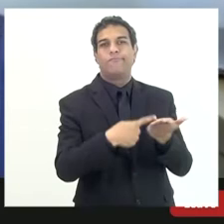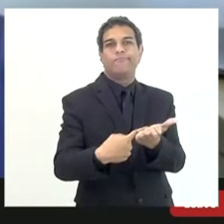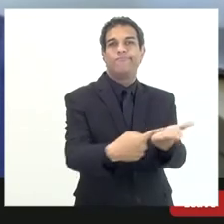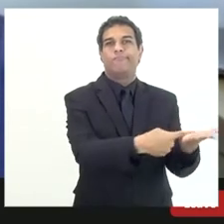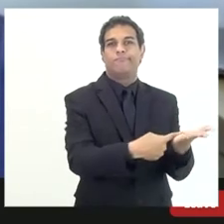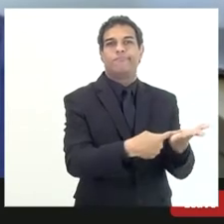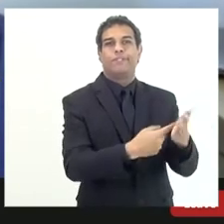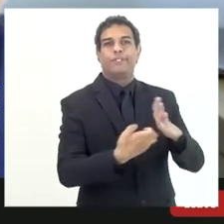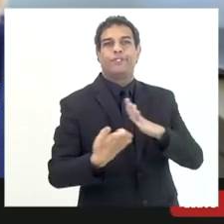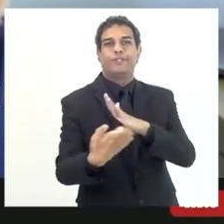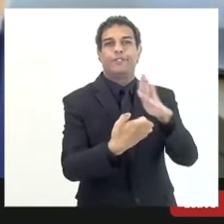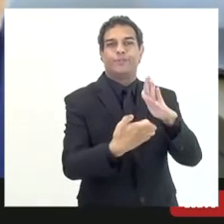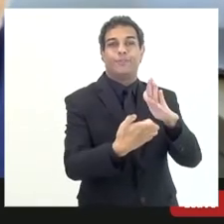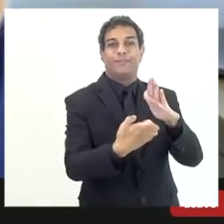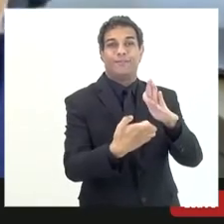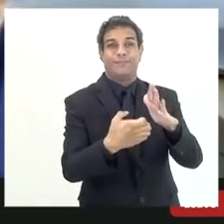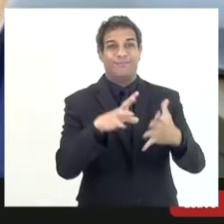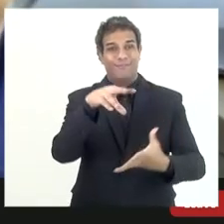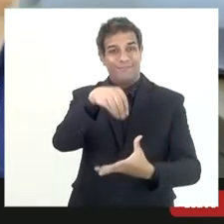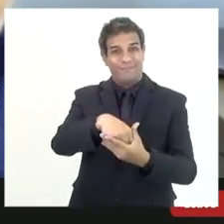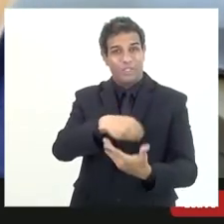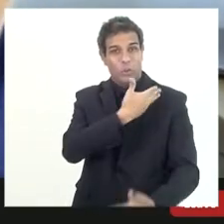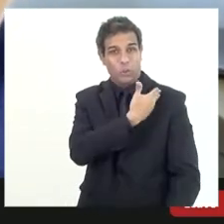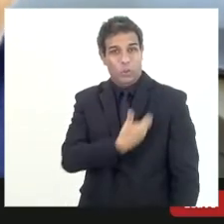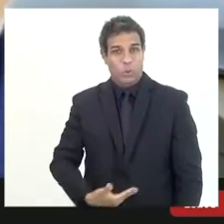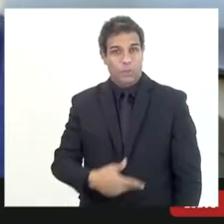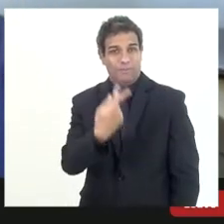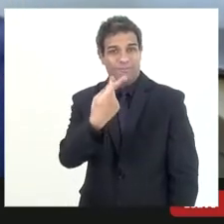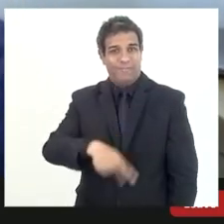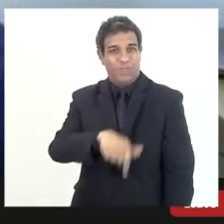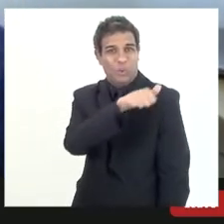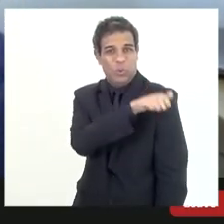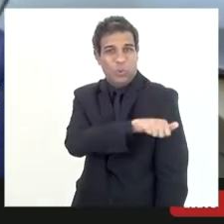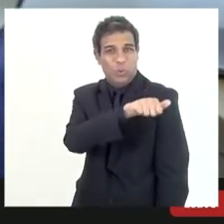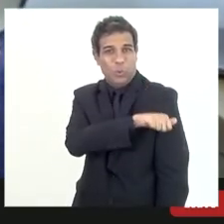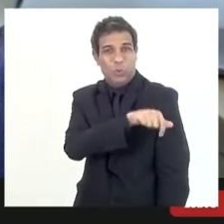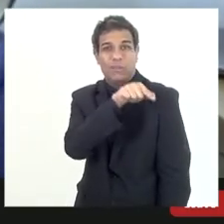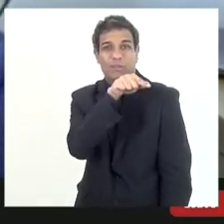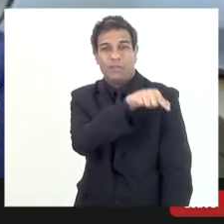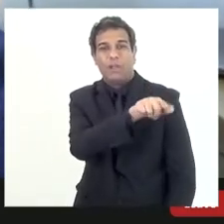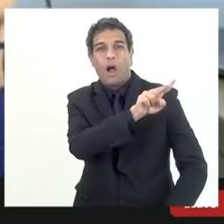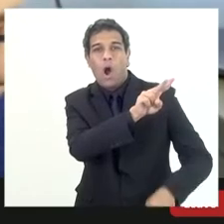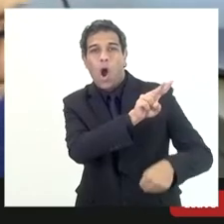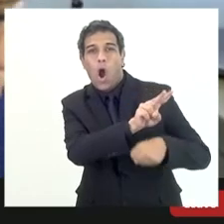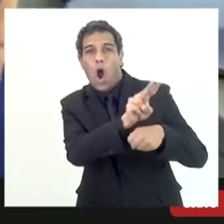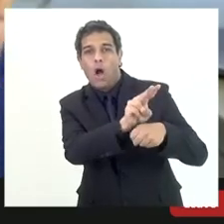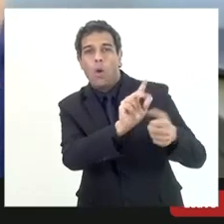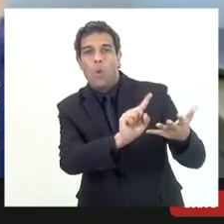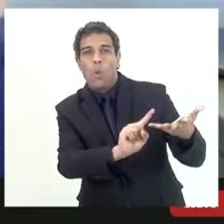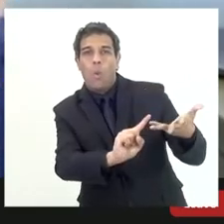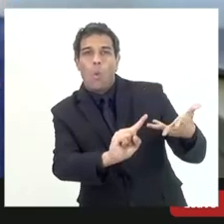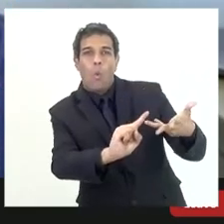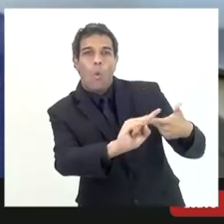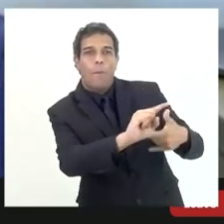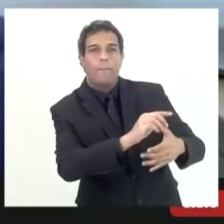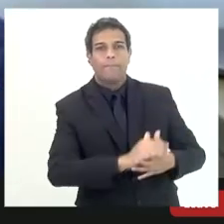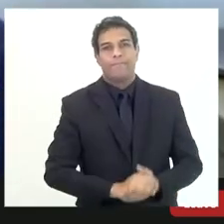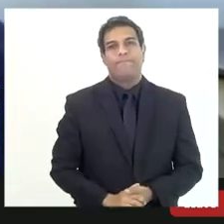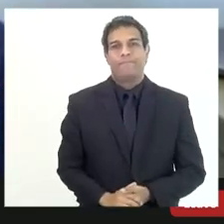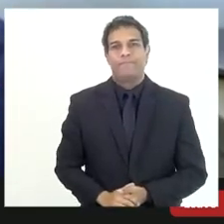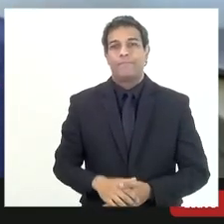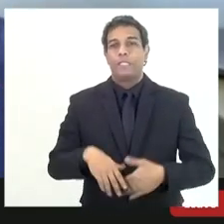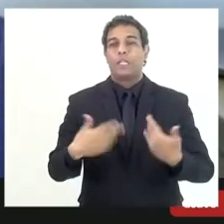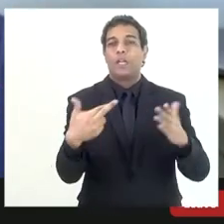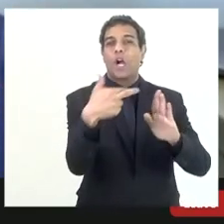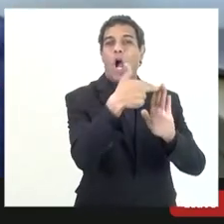o estado no maneiro global é o fisco quem dita a regra do